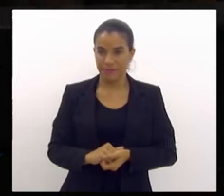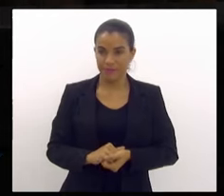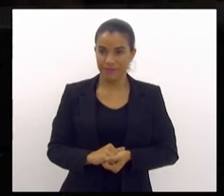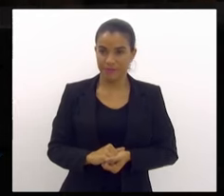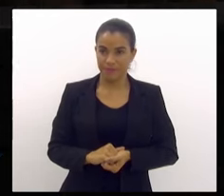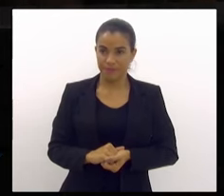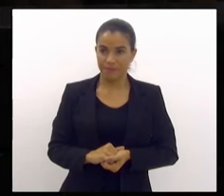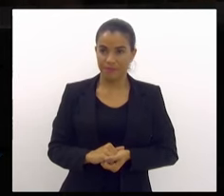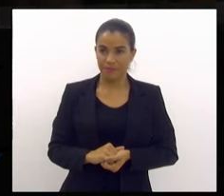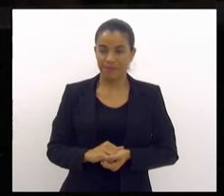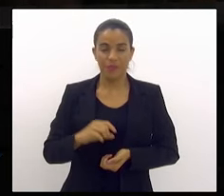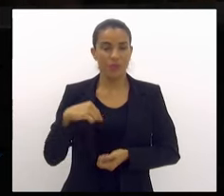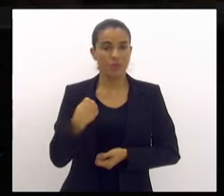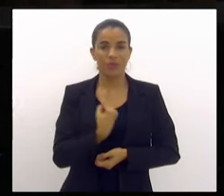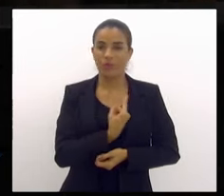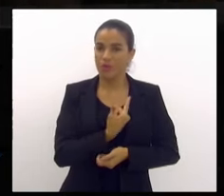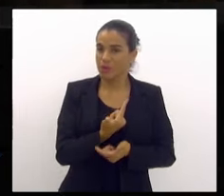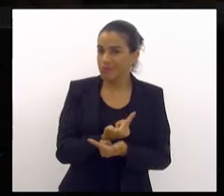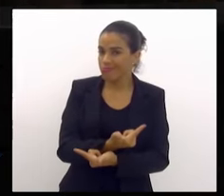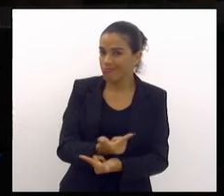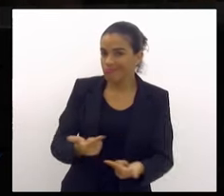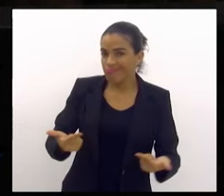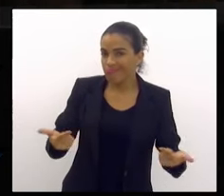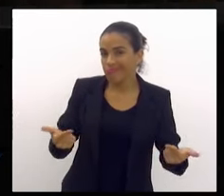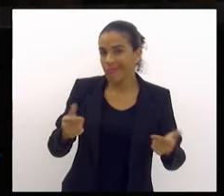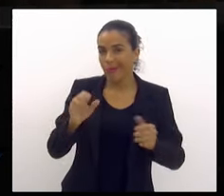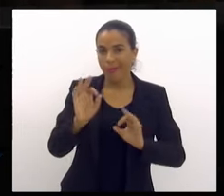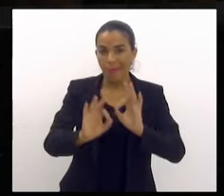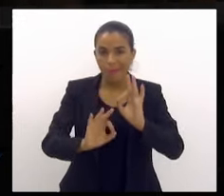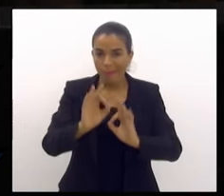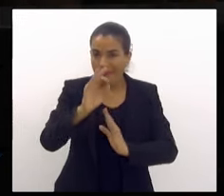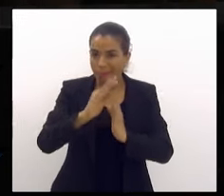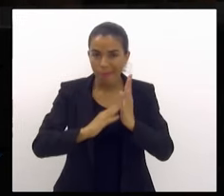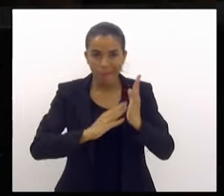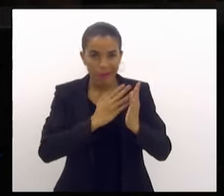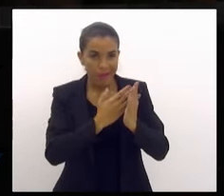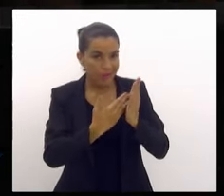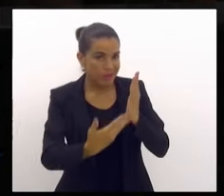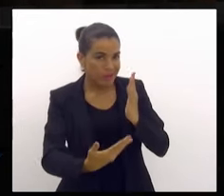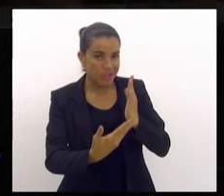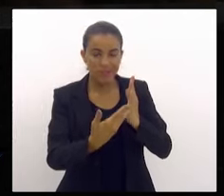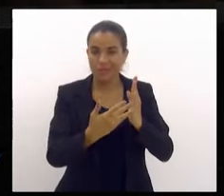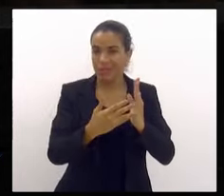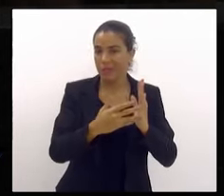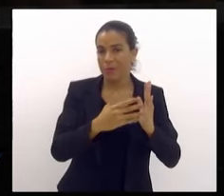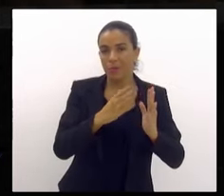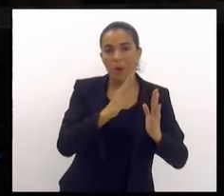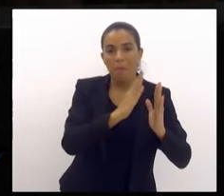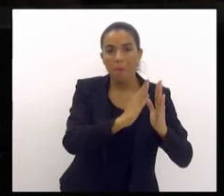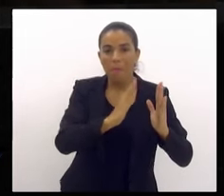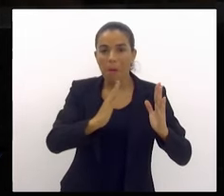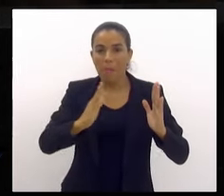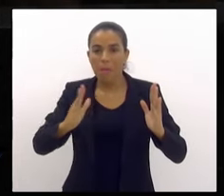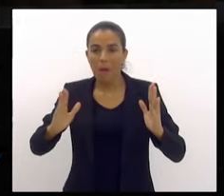nós não temos planejamento, organização,